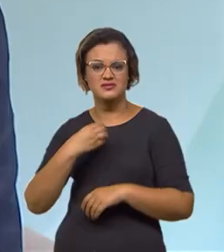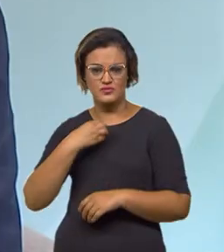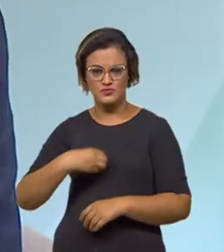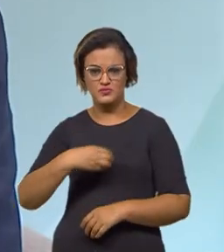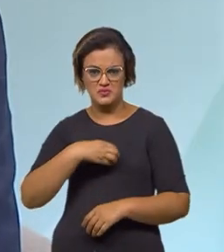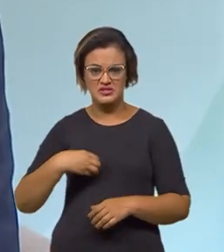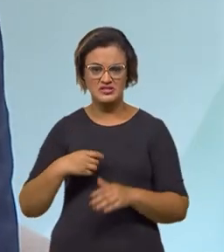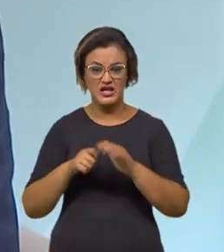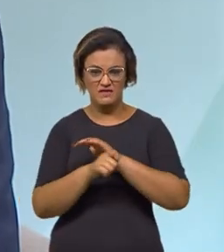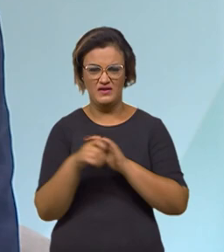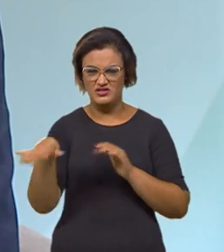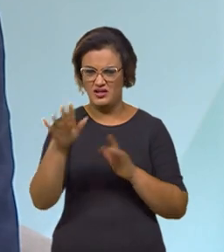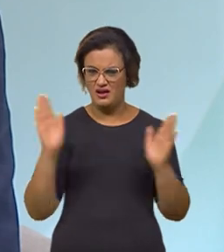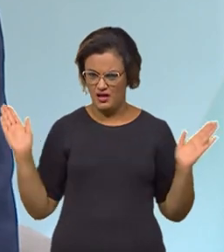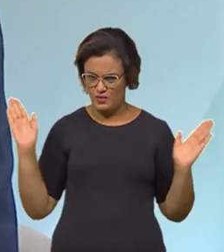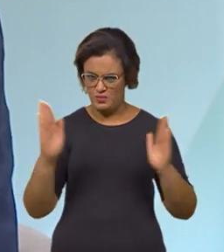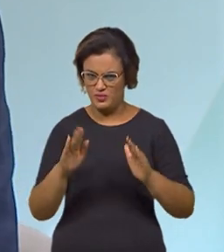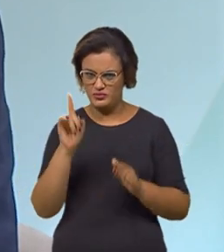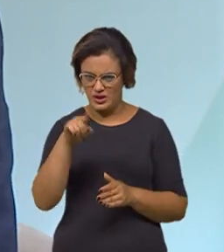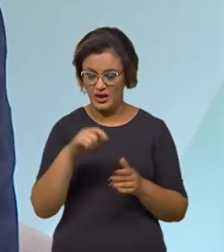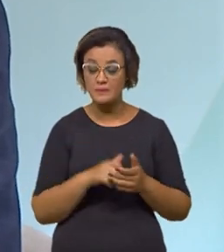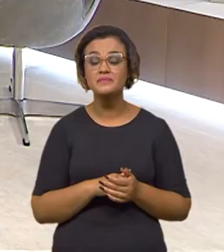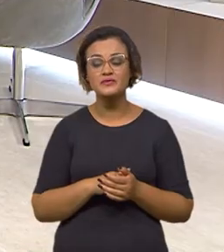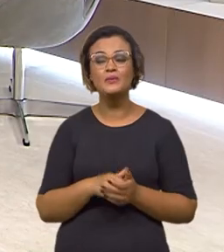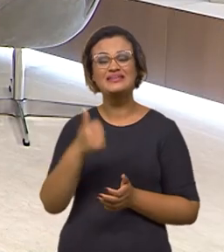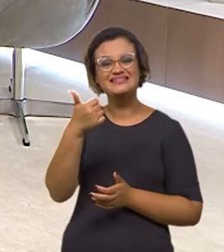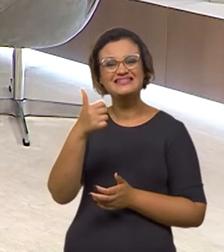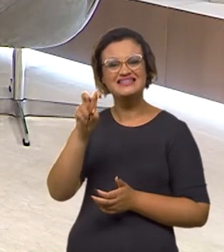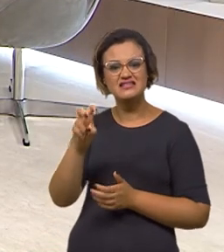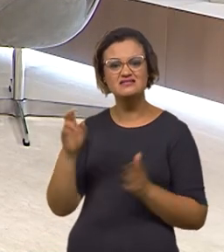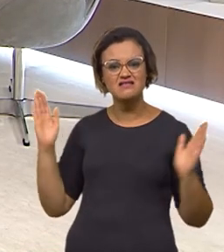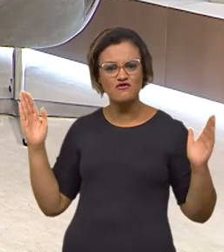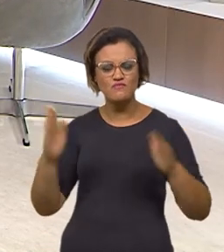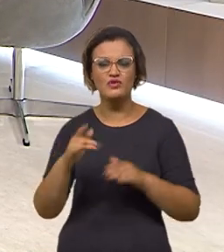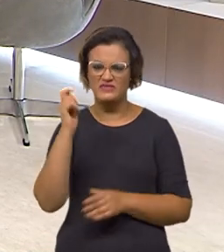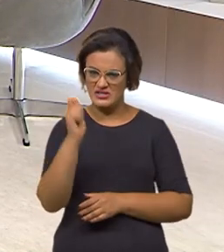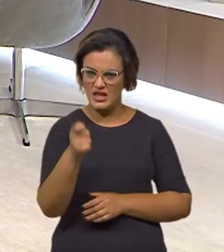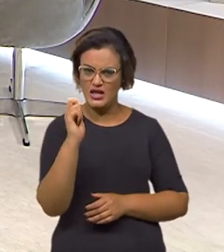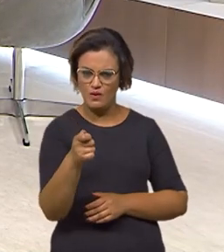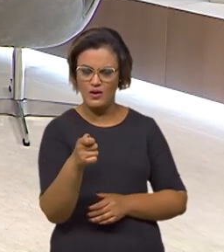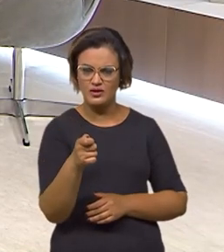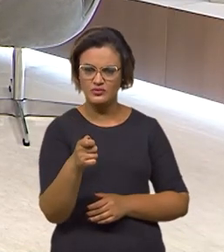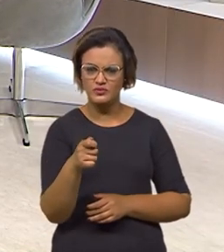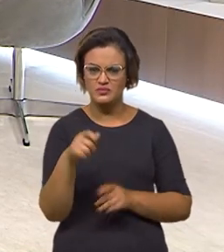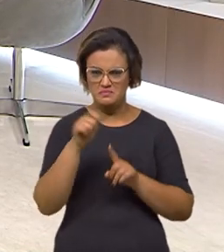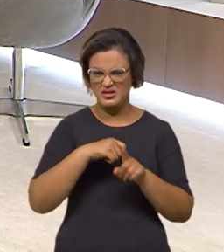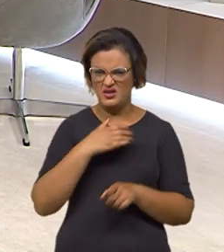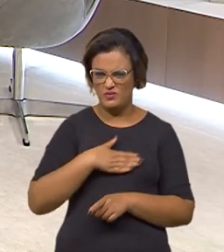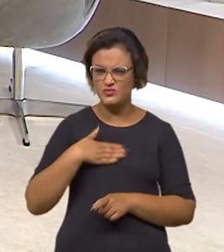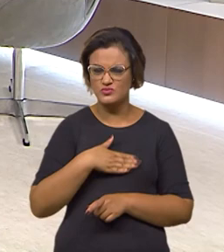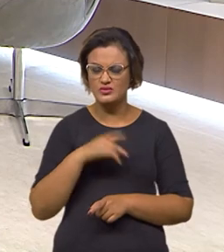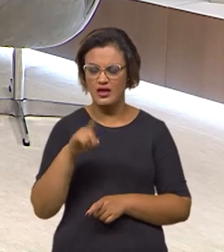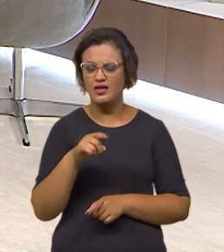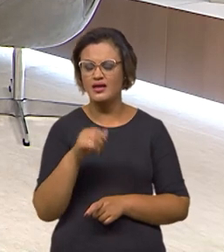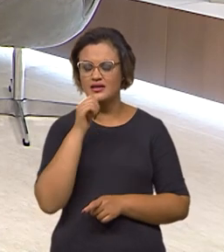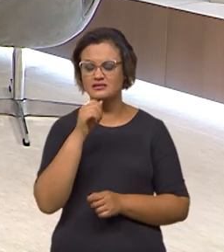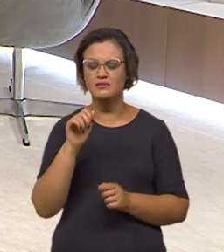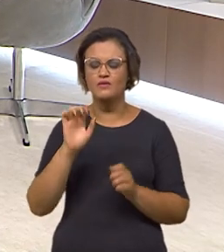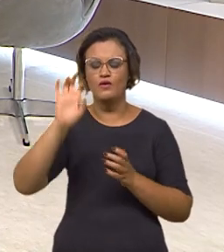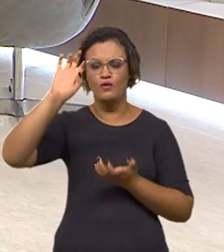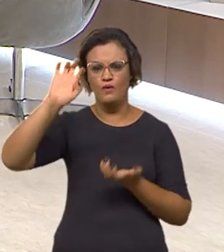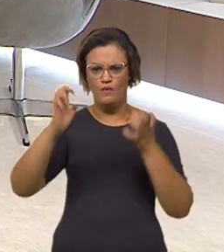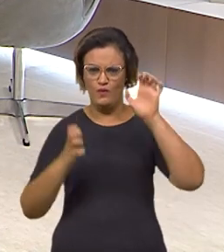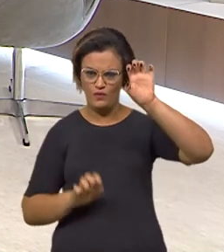país. Então, vamos trazer essa questão dos 15 aeroportos que vão ser leiloados no segundo semestre, em agosto. Dentre eles, Congonhas,